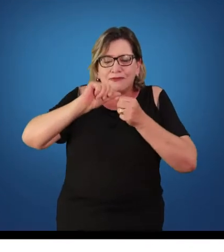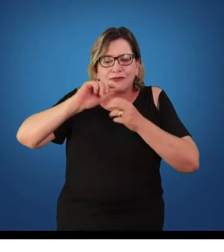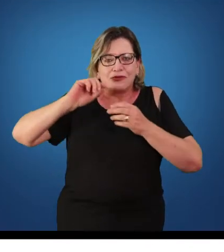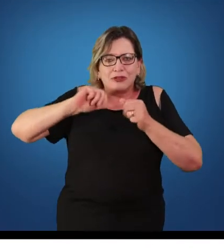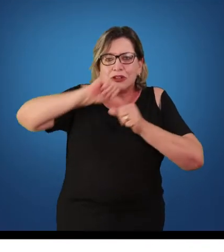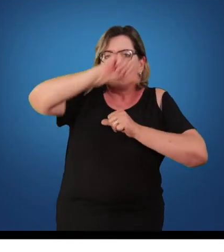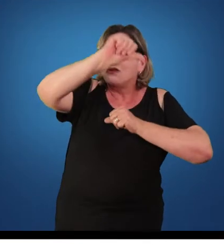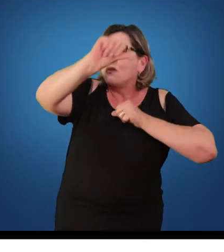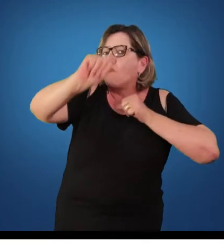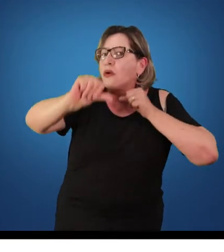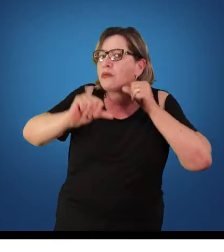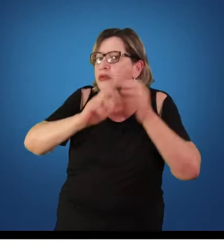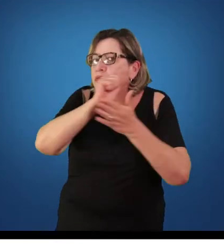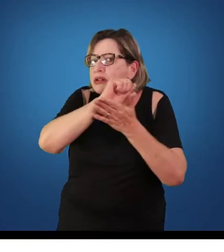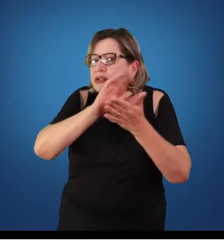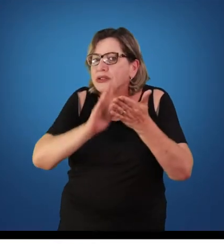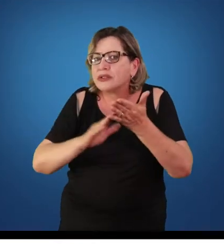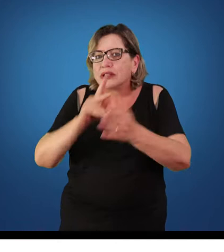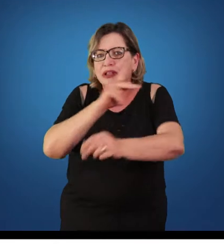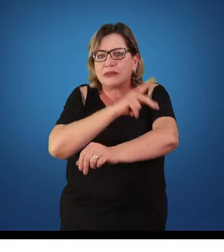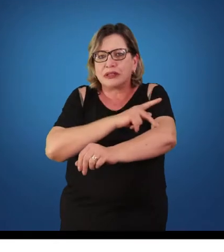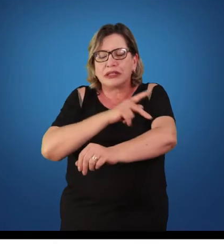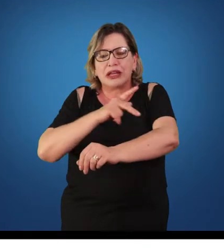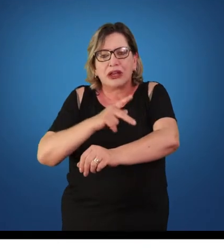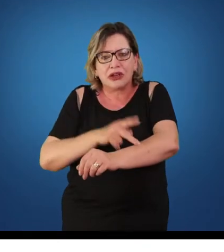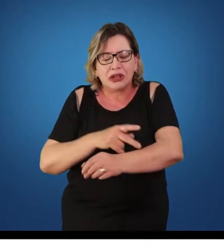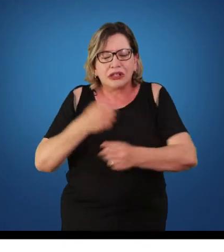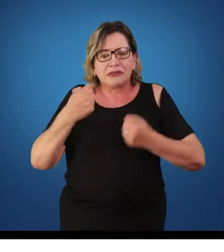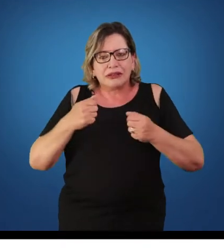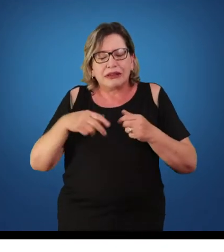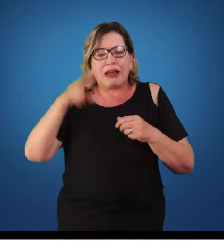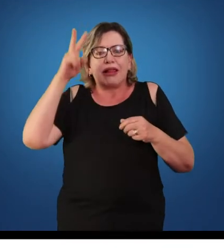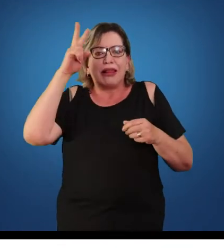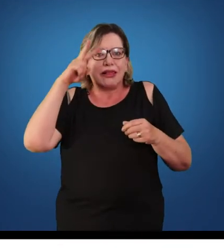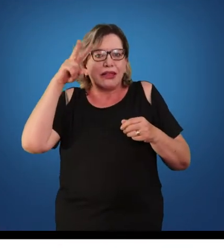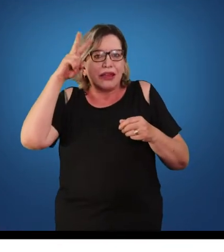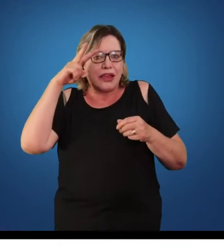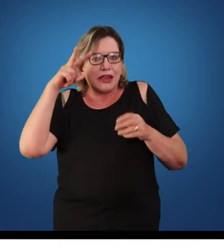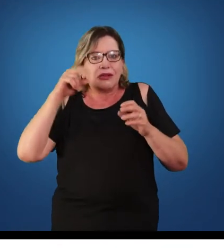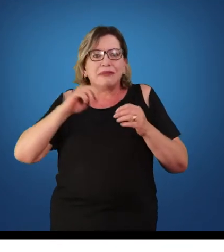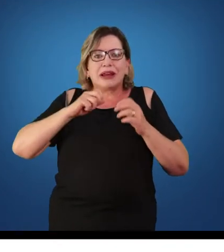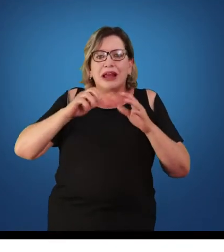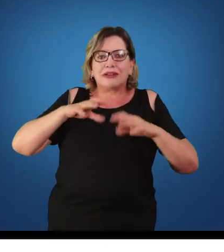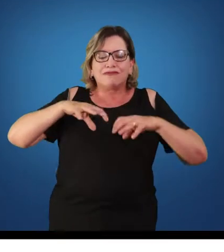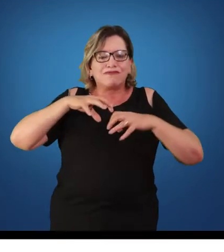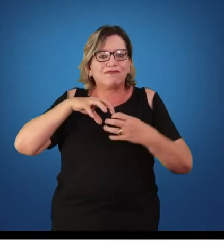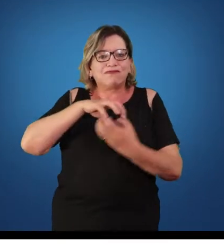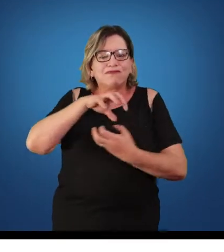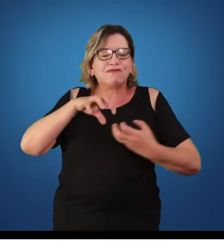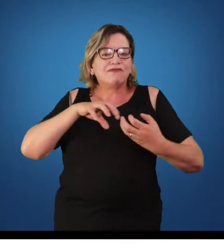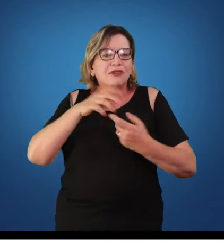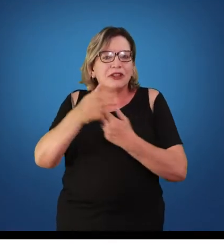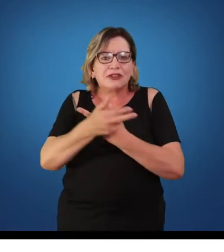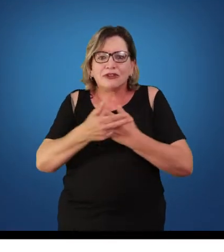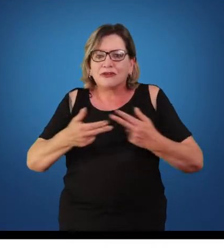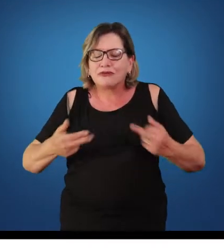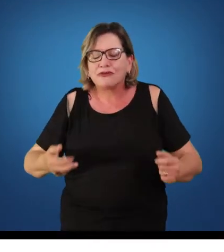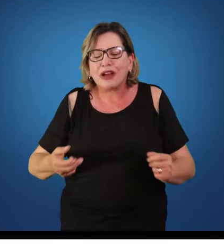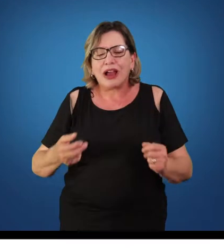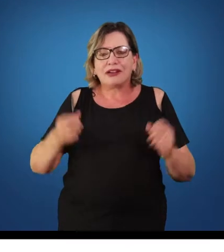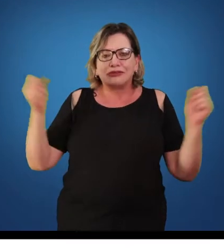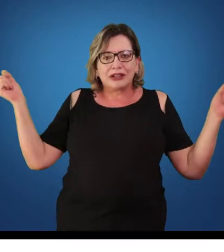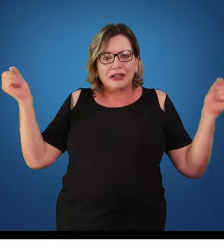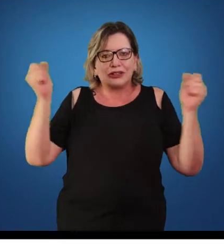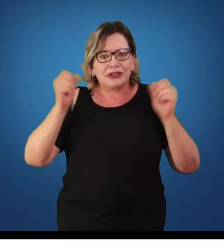pedagógica, vamos resgatar os movimentos que a educação física percorreu até se tornar um